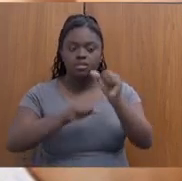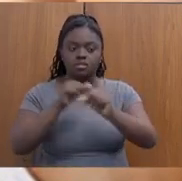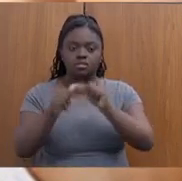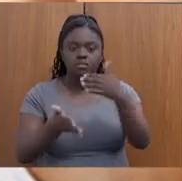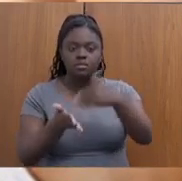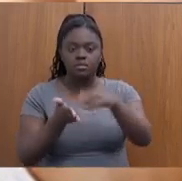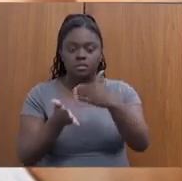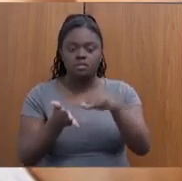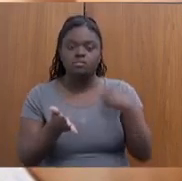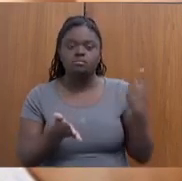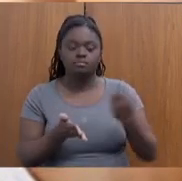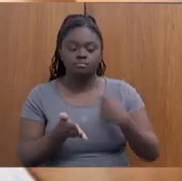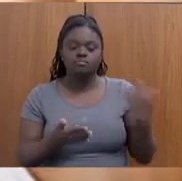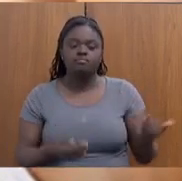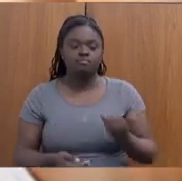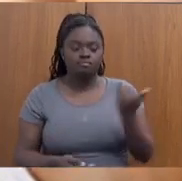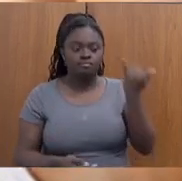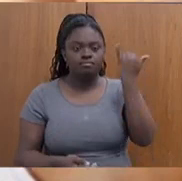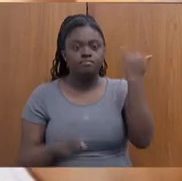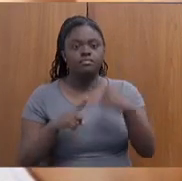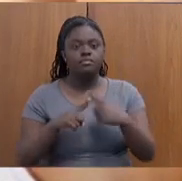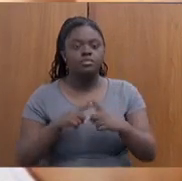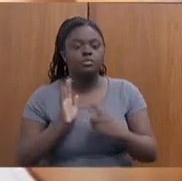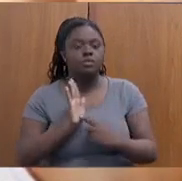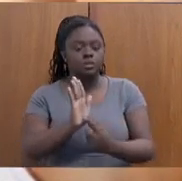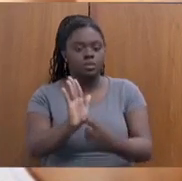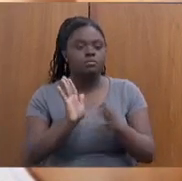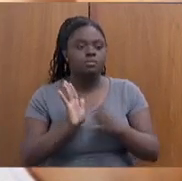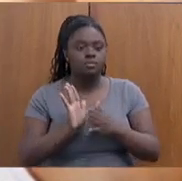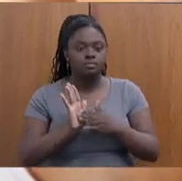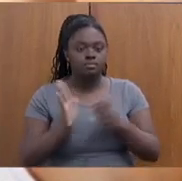que para nós é muito importante que dá destaque a essa pauta.